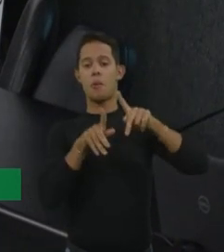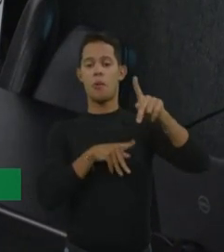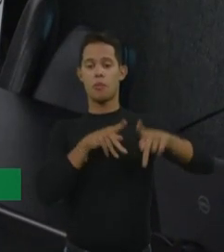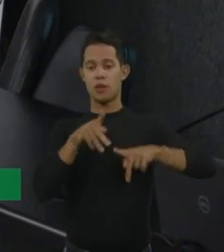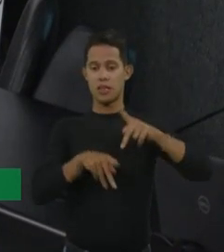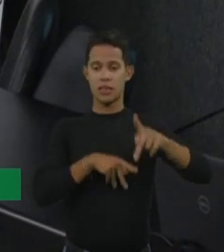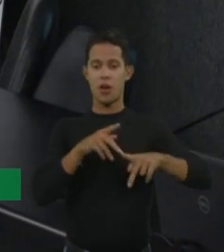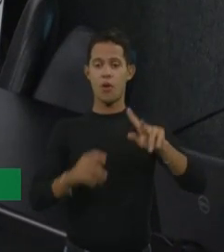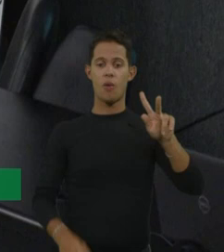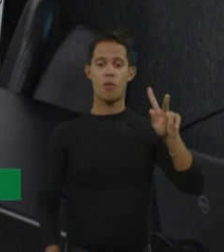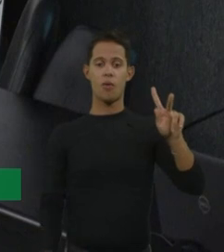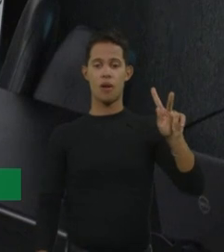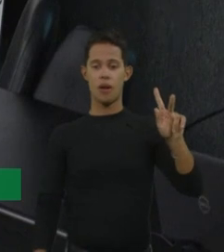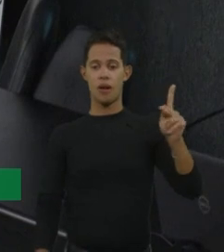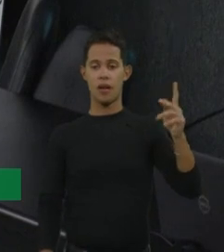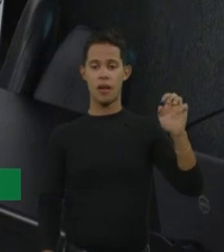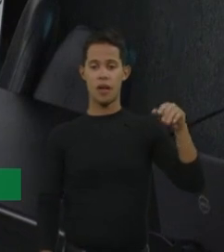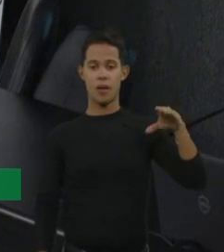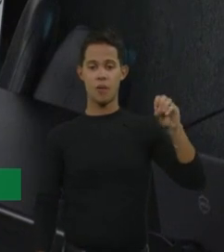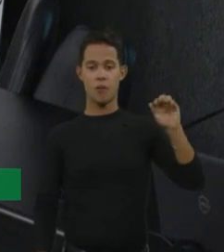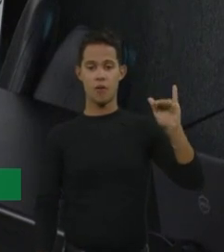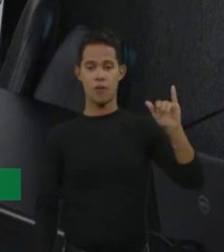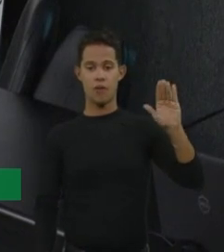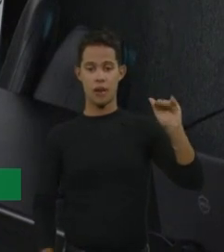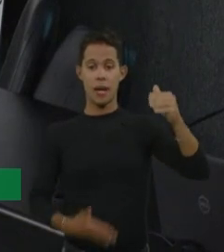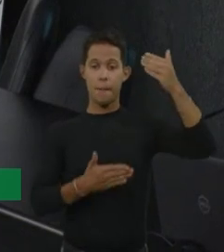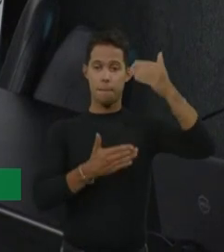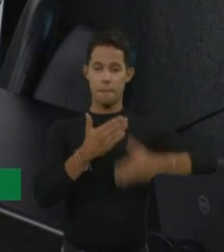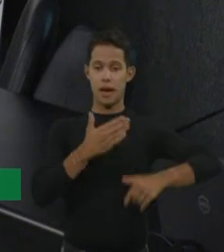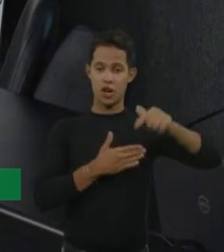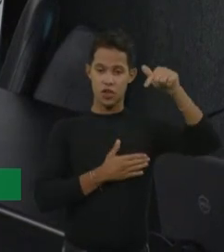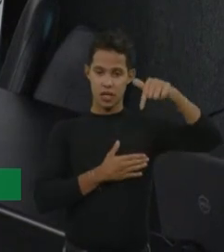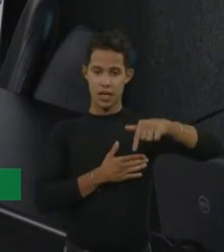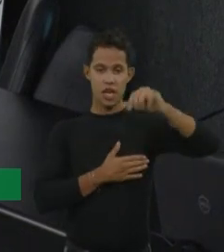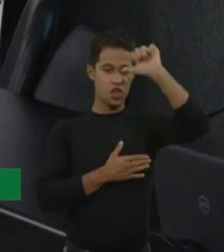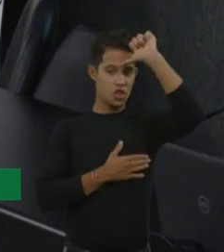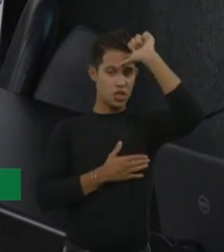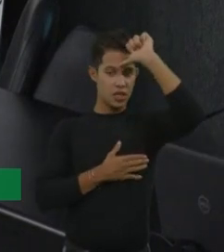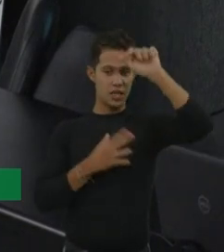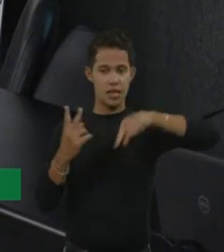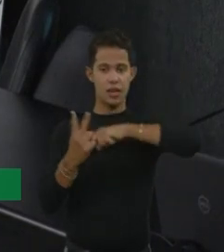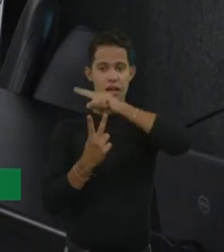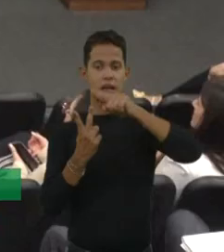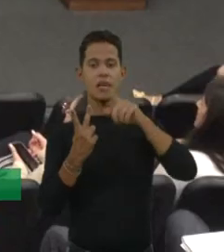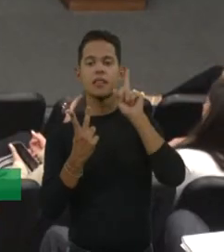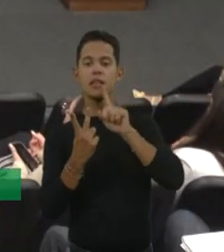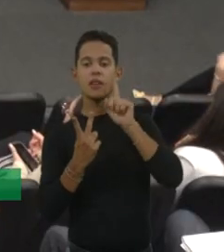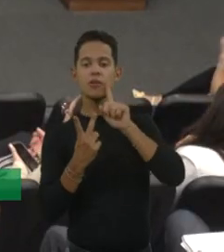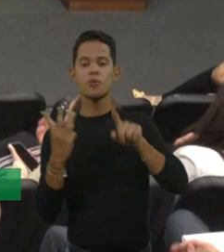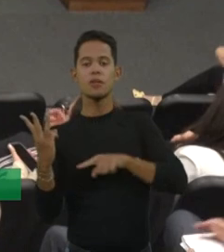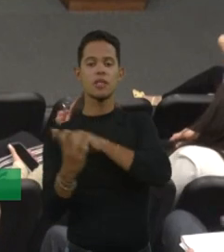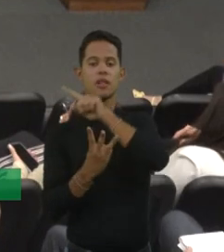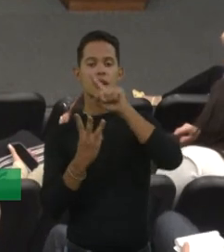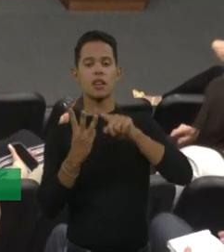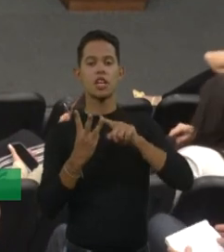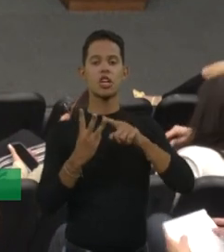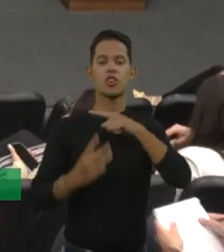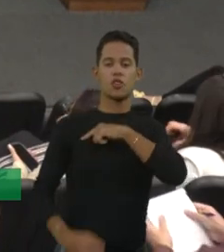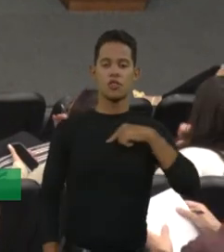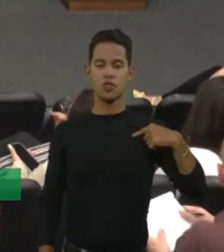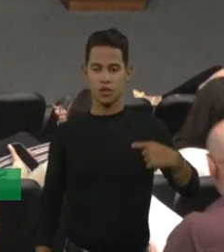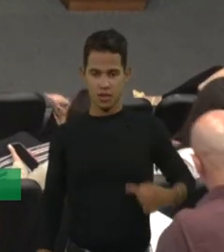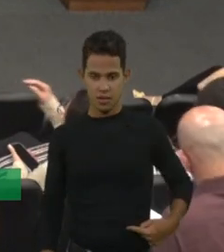mundial. A gente pede para Estados Unidos, China e Índia. Então, até os dados de 2020, nós temos